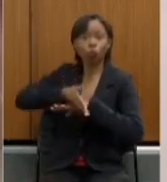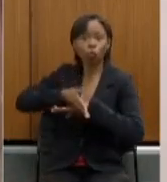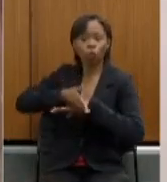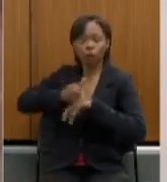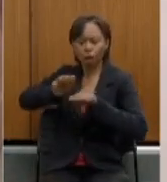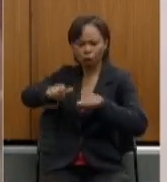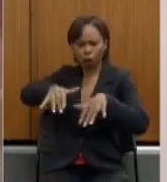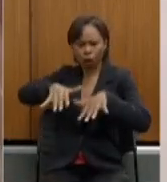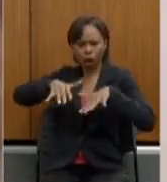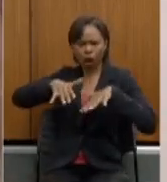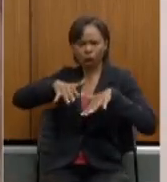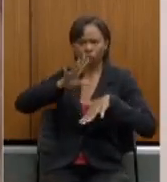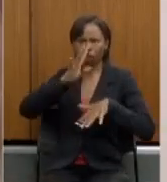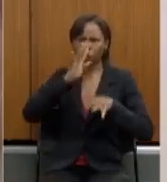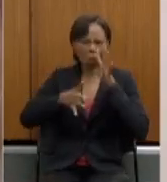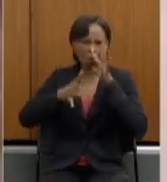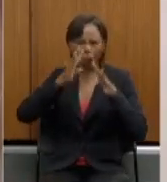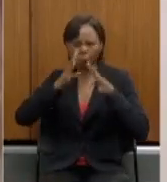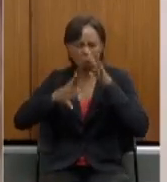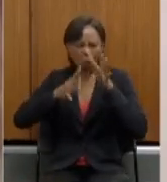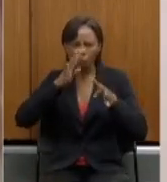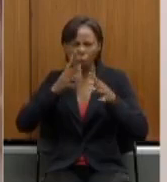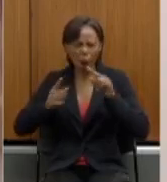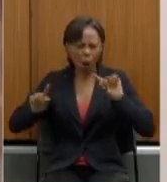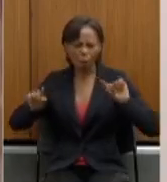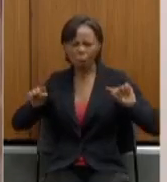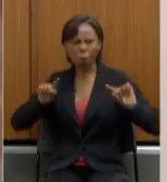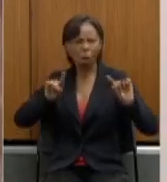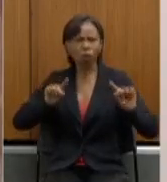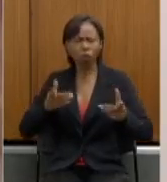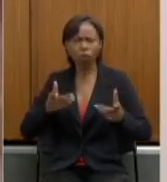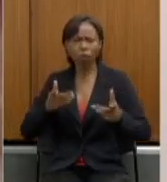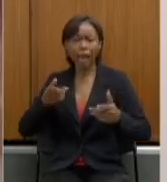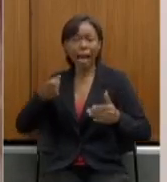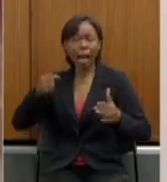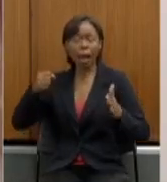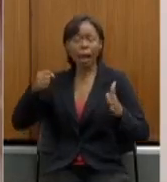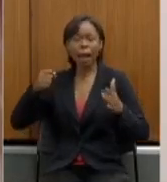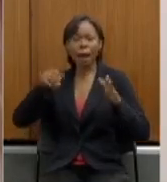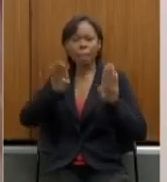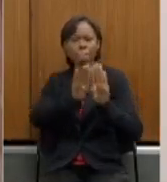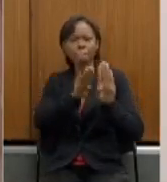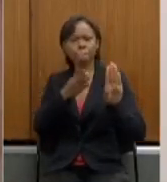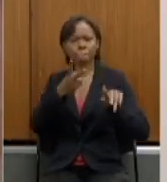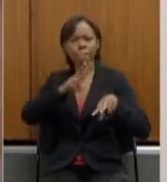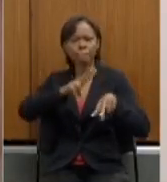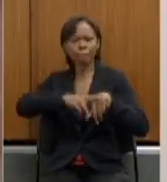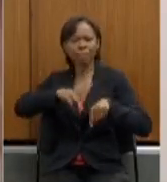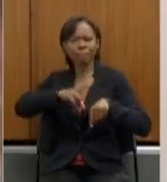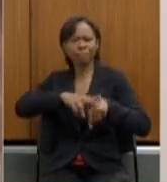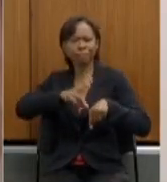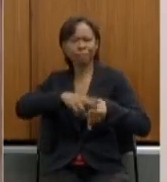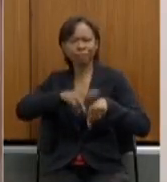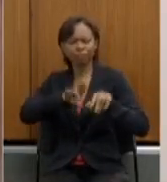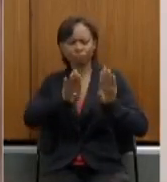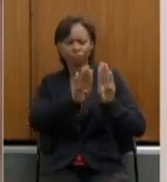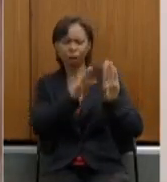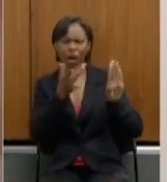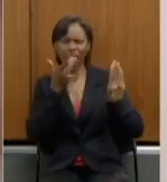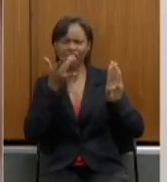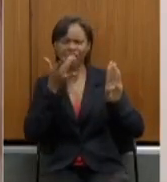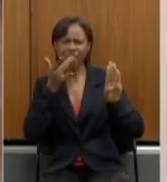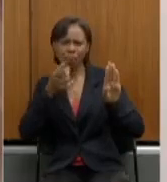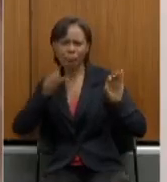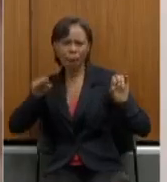acusando e quando ele entrou quebrou a porta de vida do plenário então eu peço a vocês que vocês eu sei que vocês estão fazendo isso de forma democrática como a gente